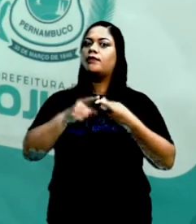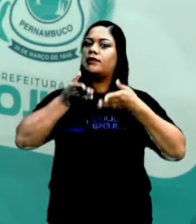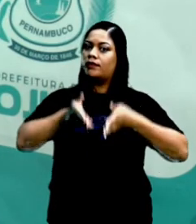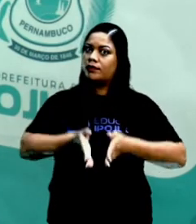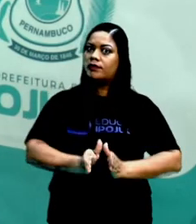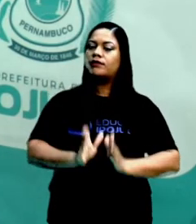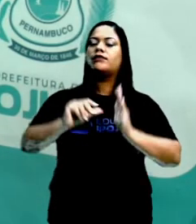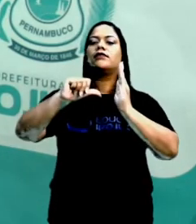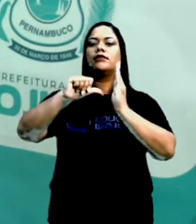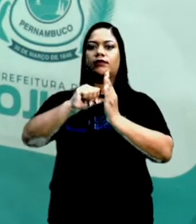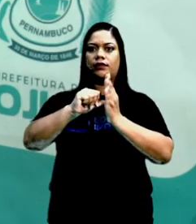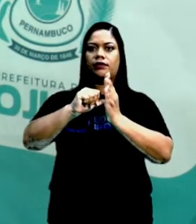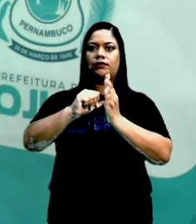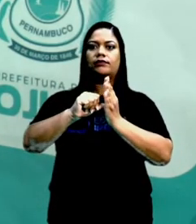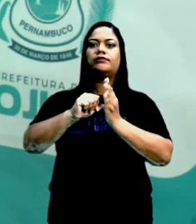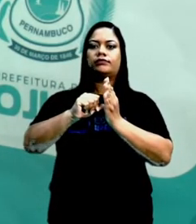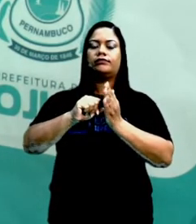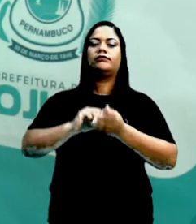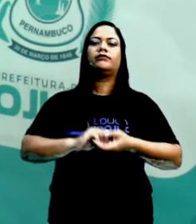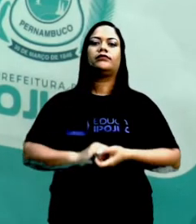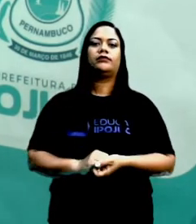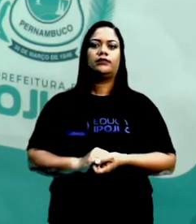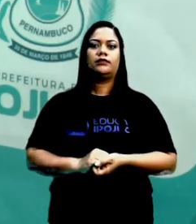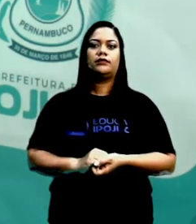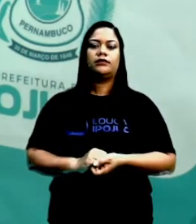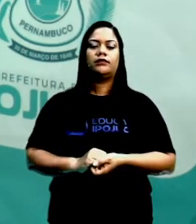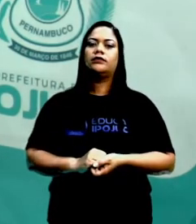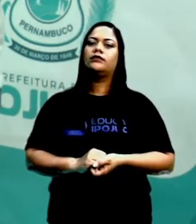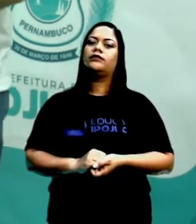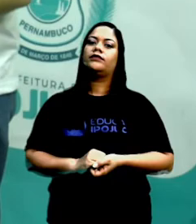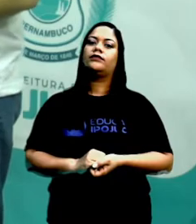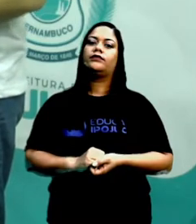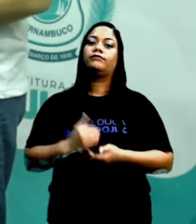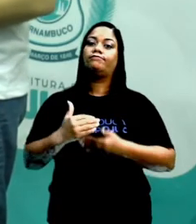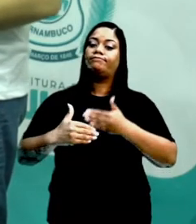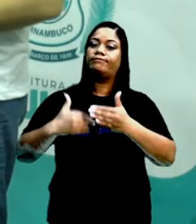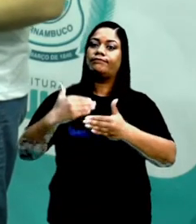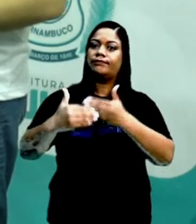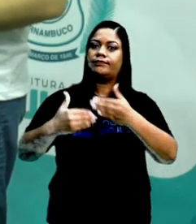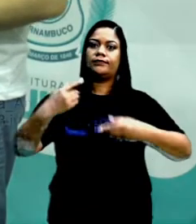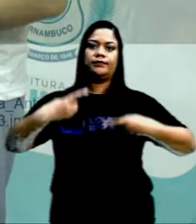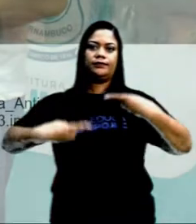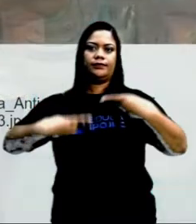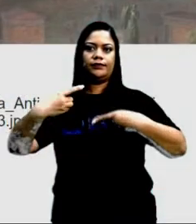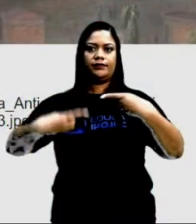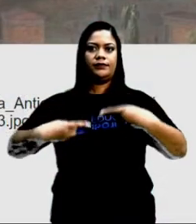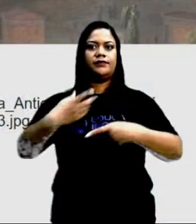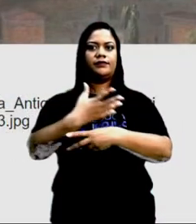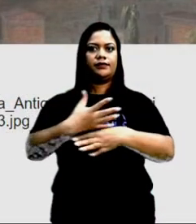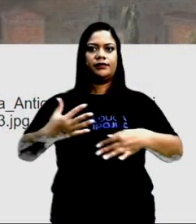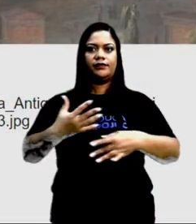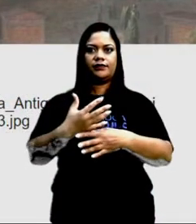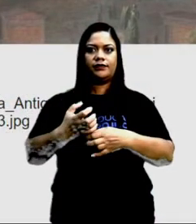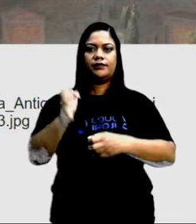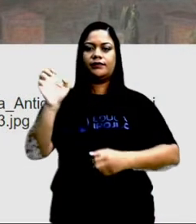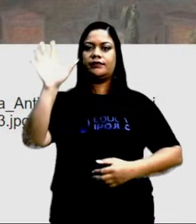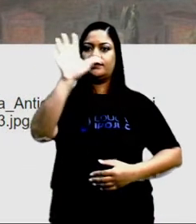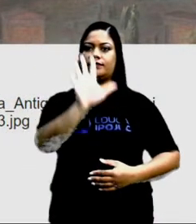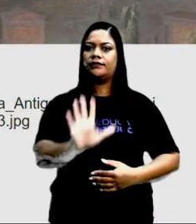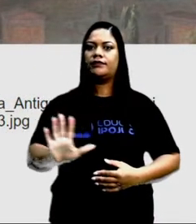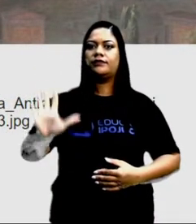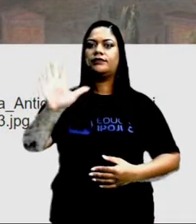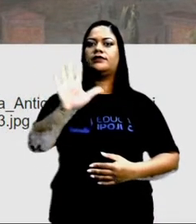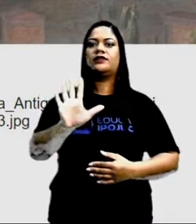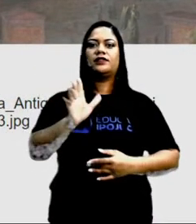nascido em Atenas, para poder participar da vida política. Tá bem, pessoal? Essa imagem aqui é uma representação de como